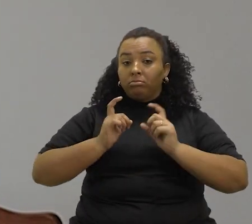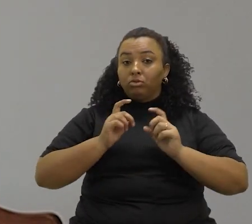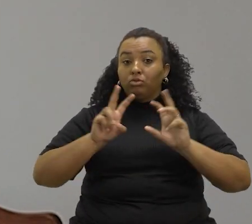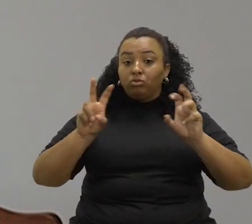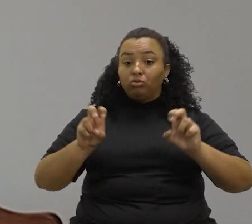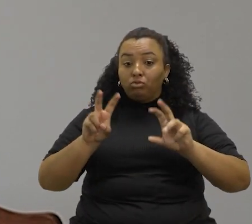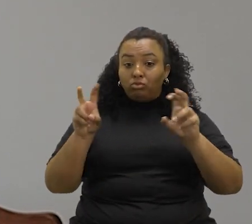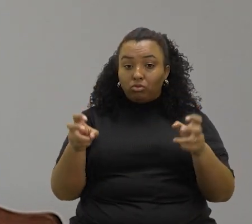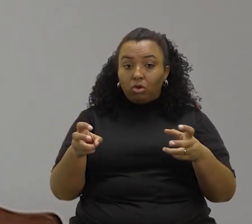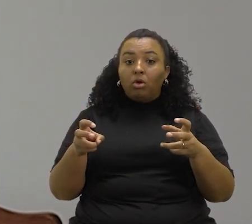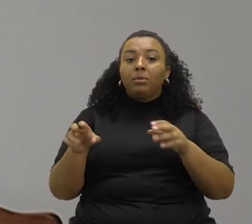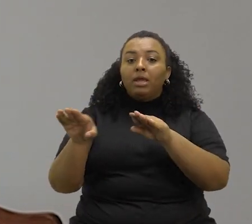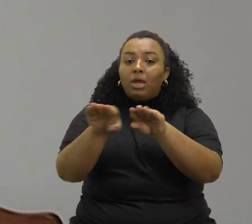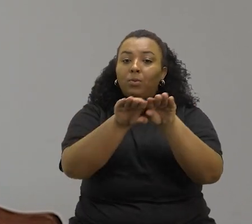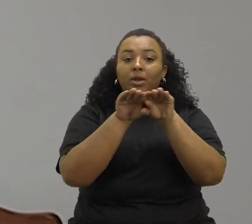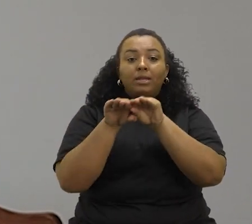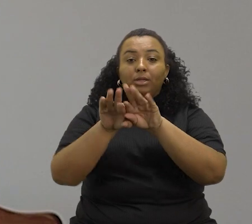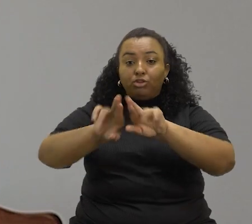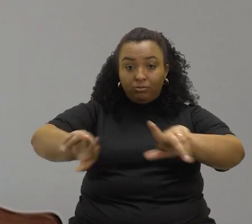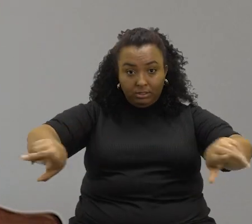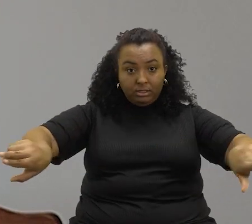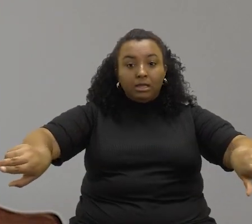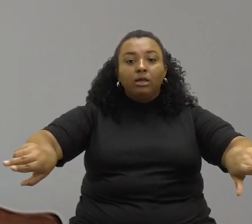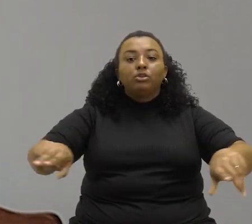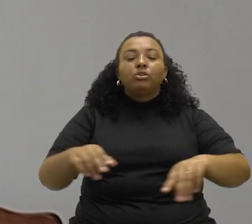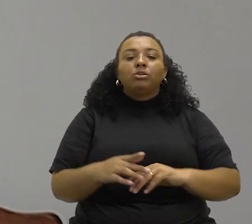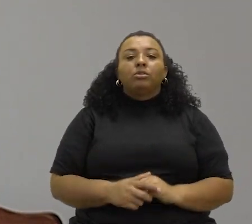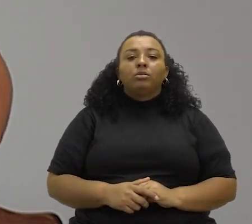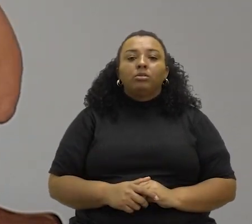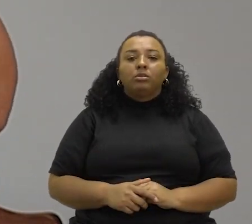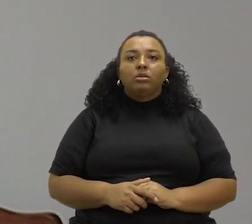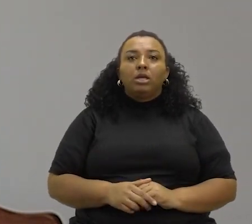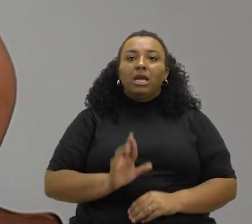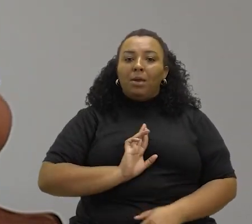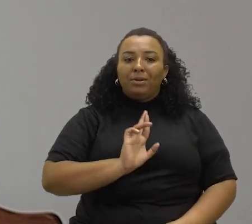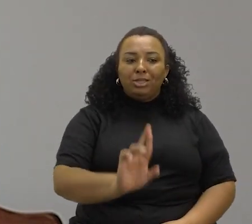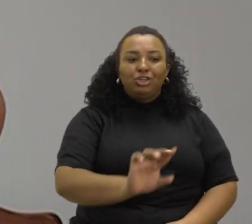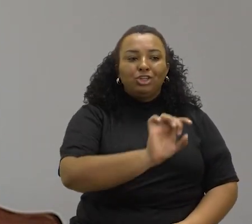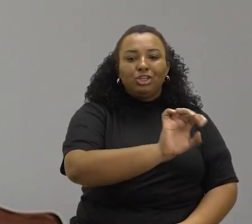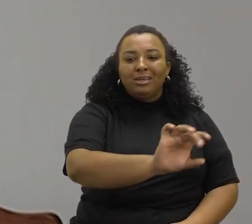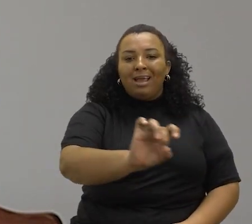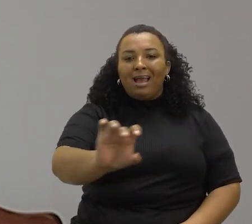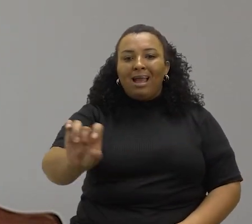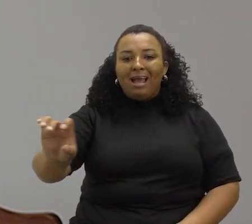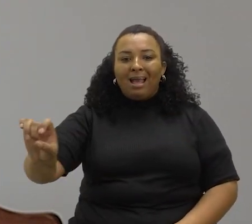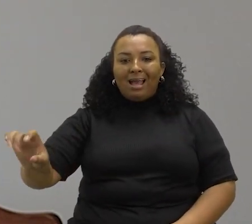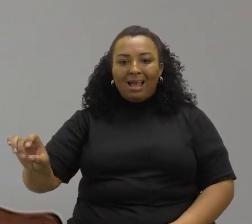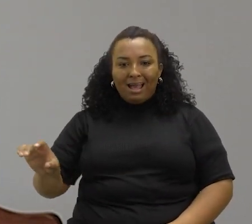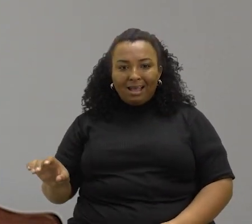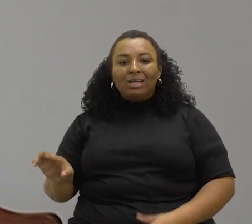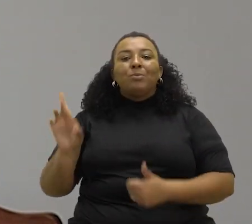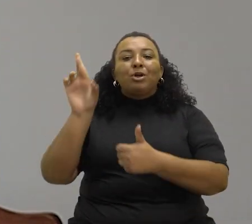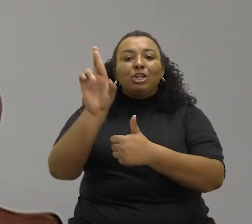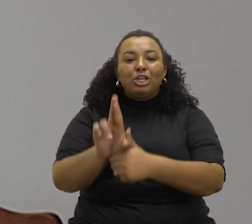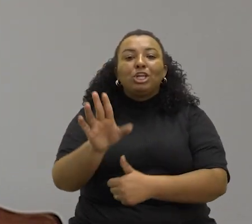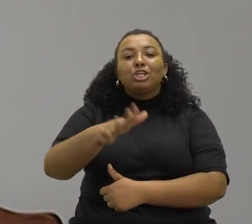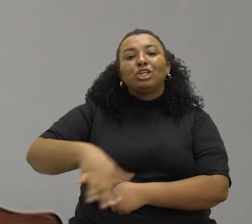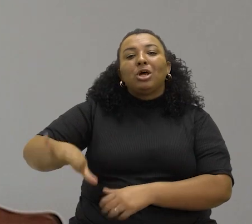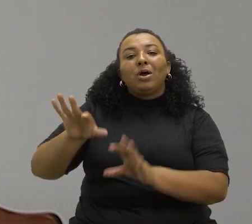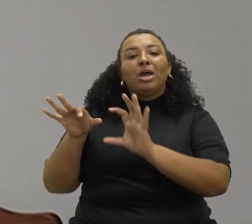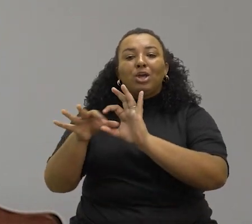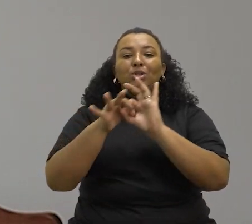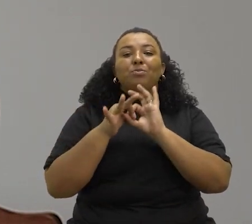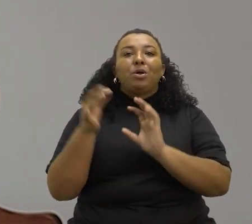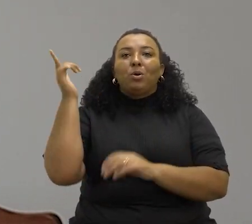fórum permanente de equidade e diversidade, em que, como representantes de cada uma das procuradorias gerais, nós nos